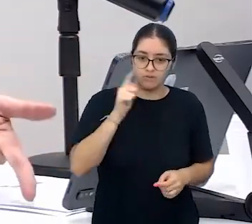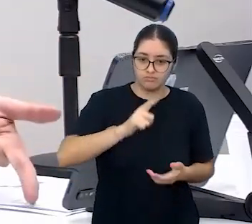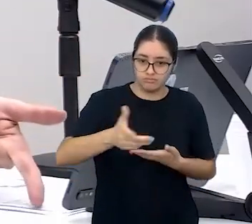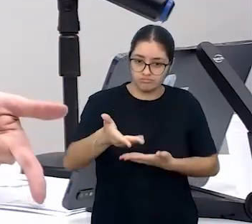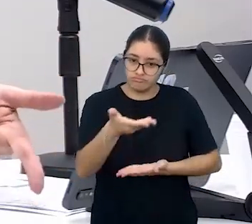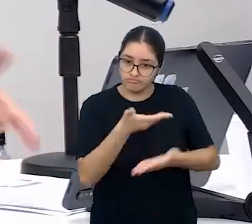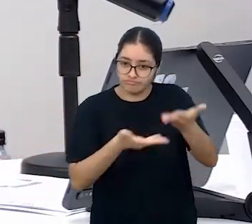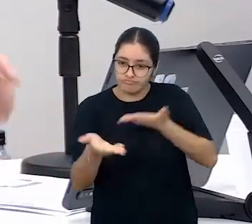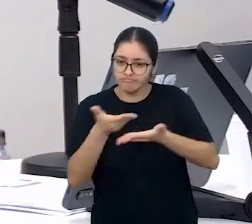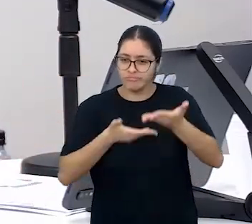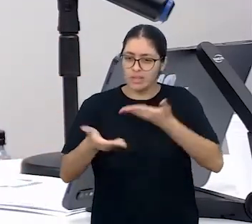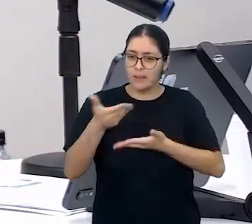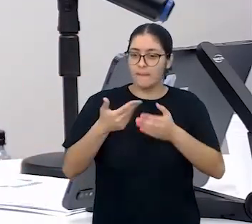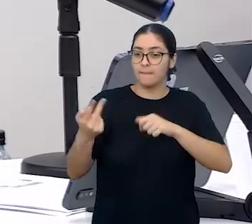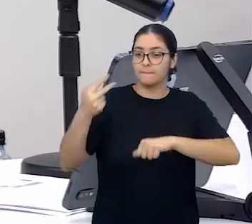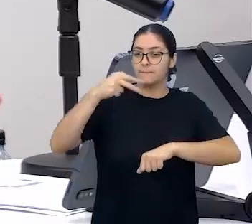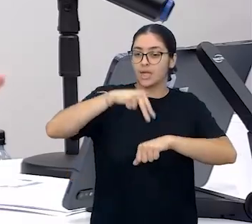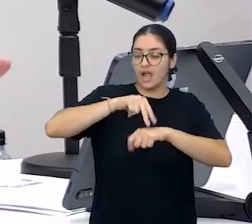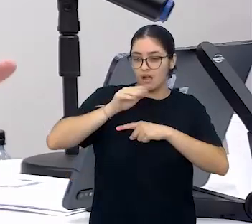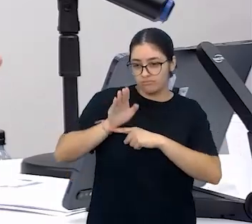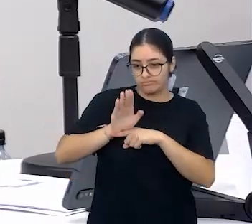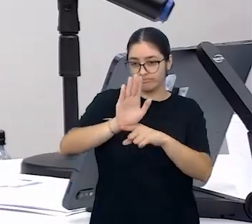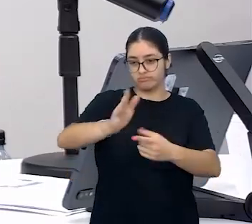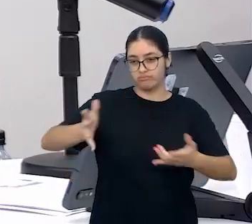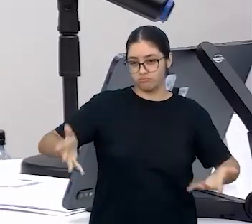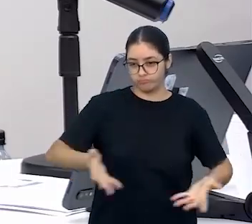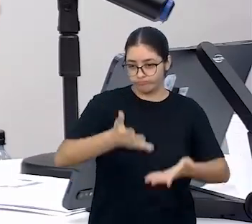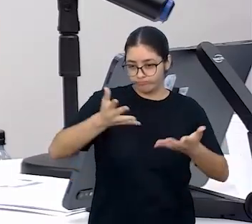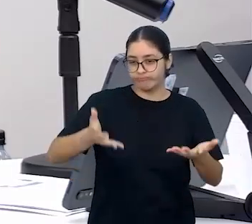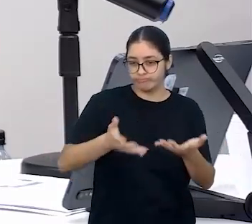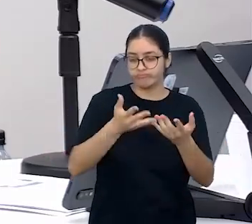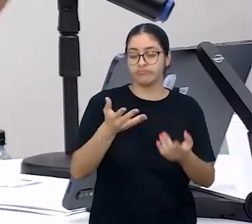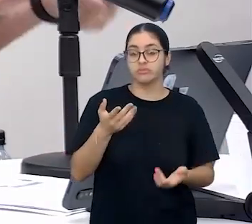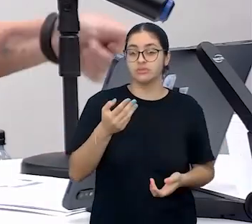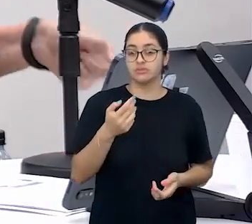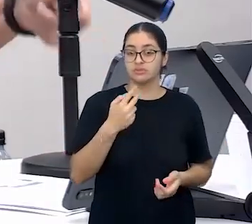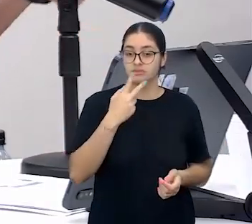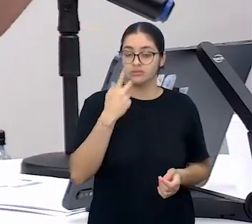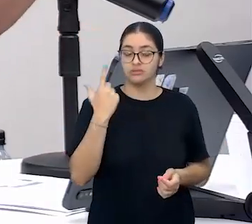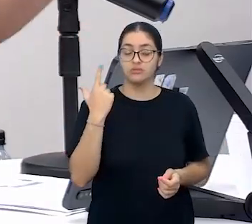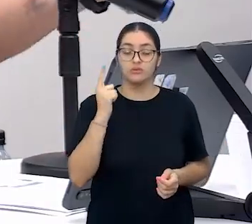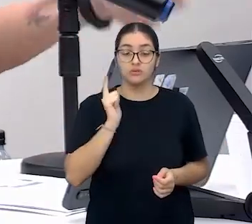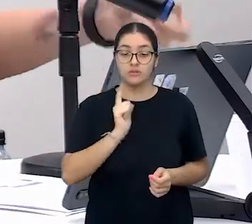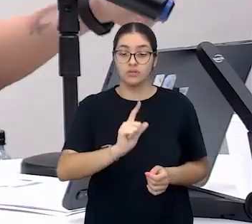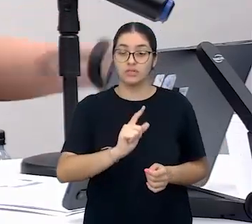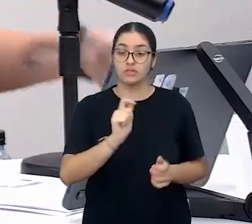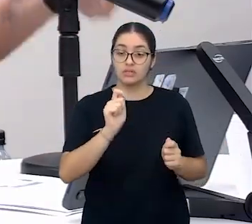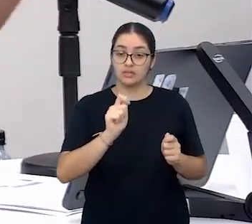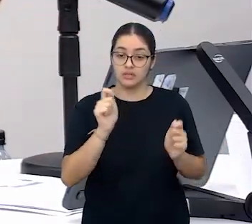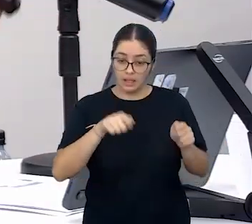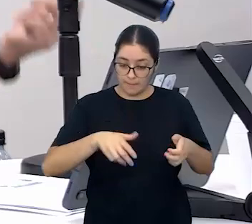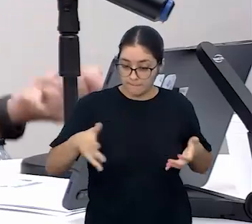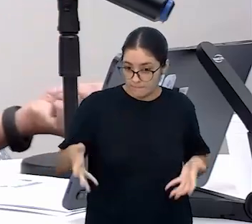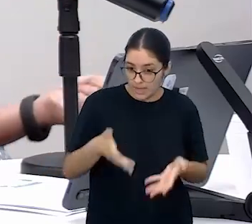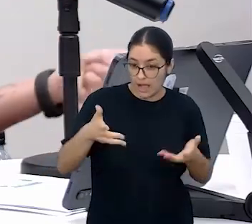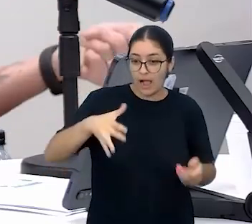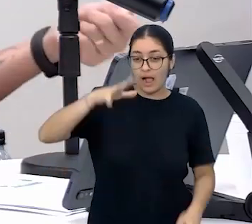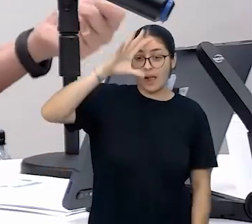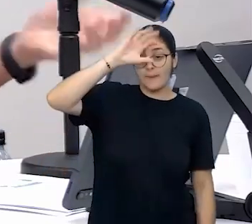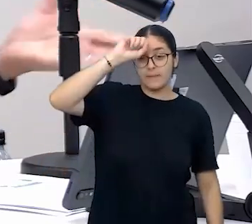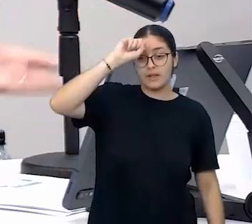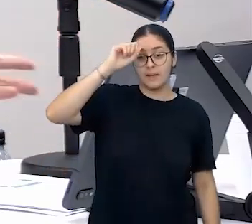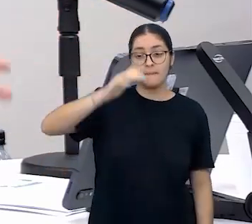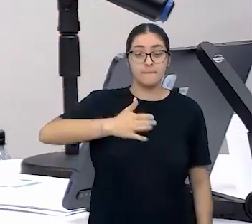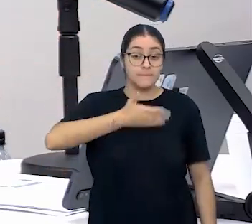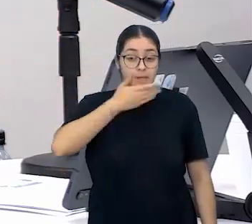esse protagonismo e ao interagir com esse protagonismo que coloca intervenções que potencializam o aprendizado,